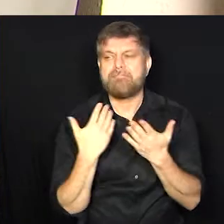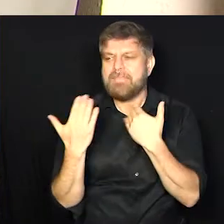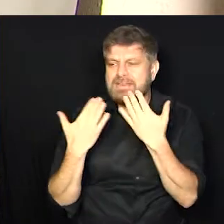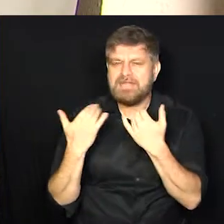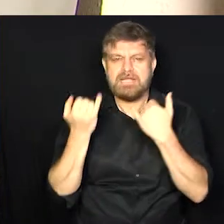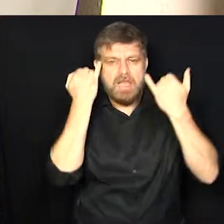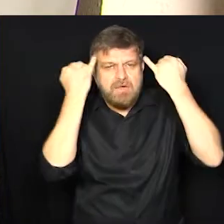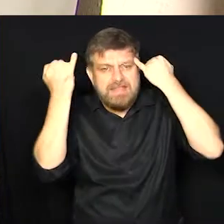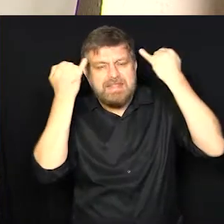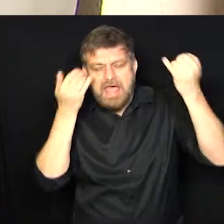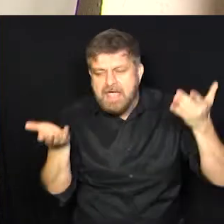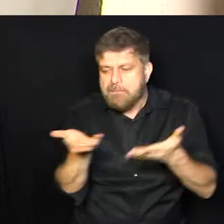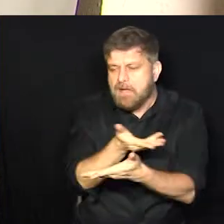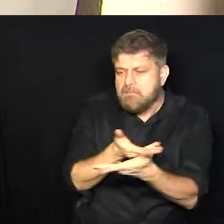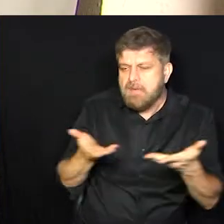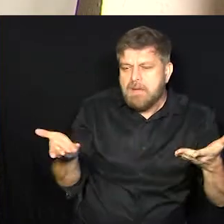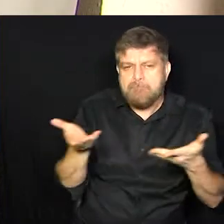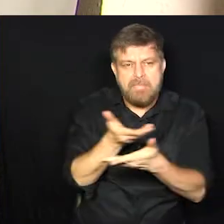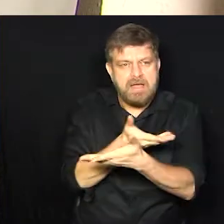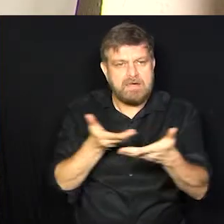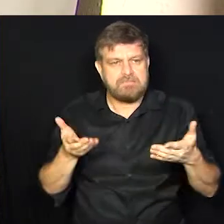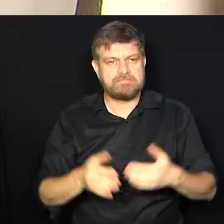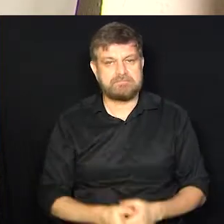uma ideia, Trocar uma ideia, é isso mesmo.